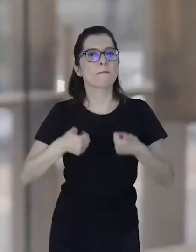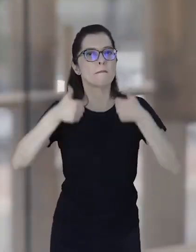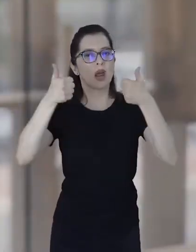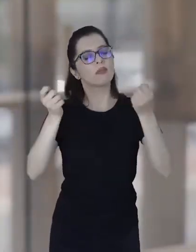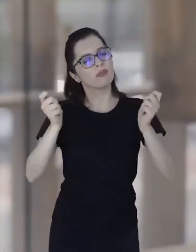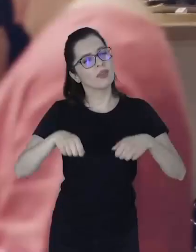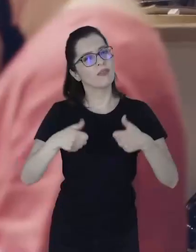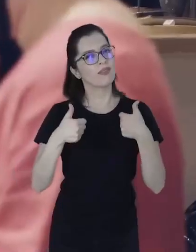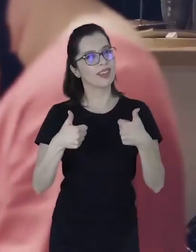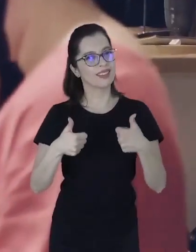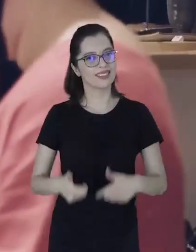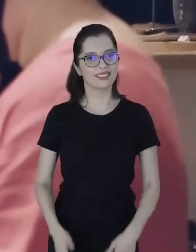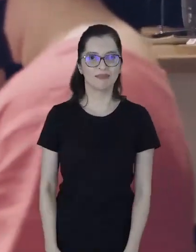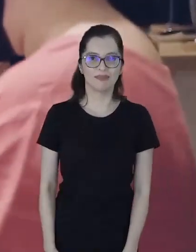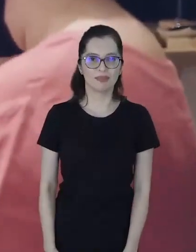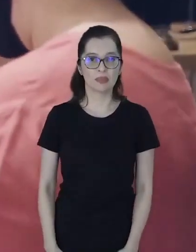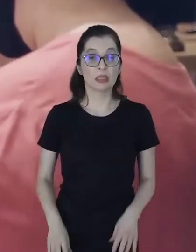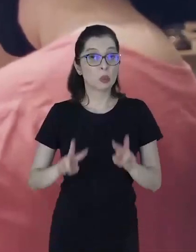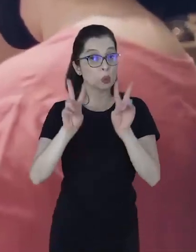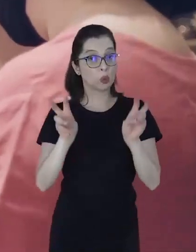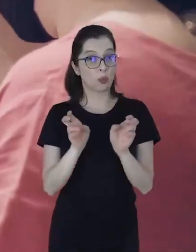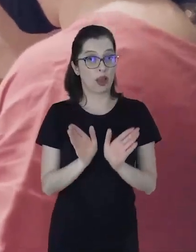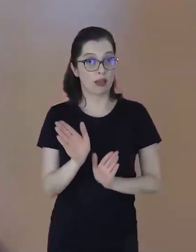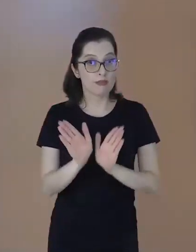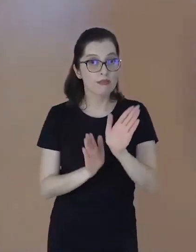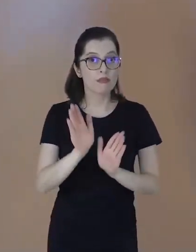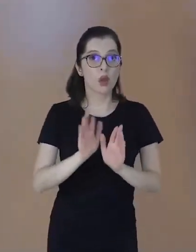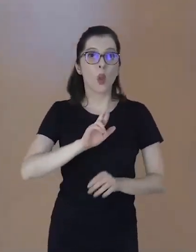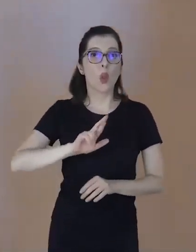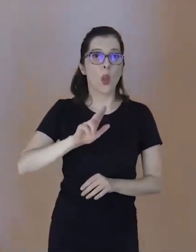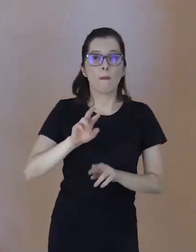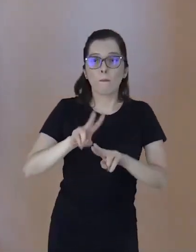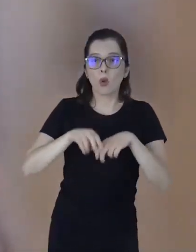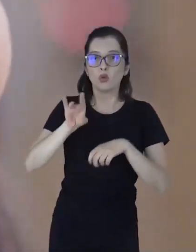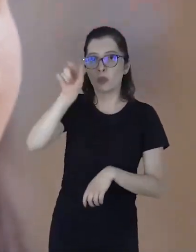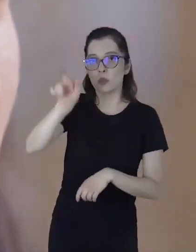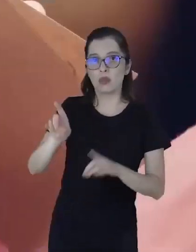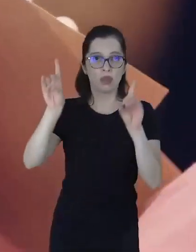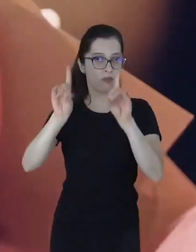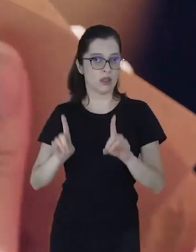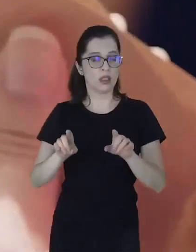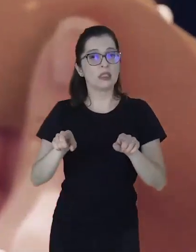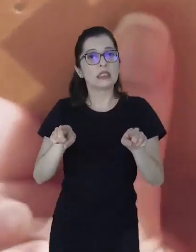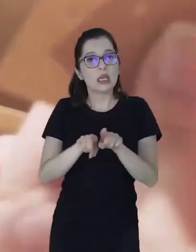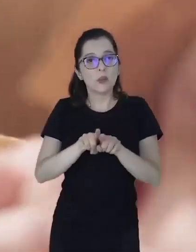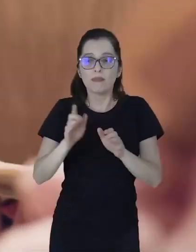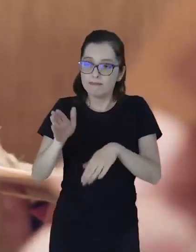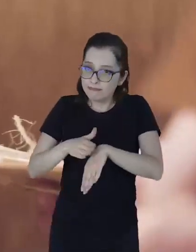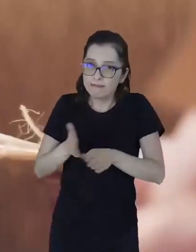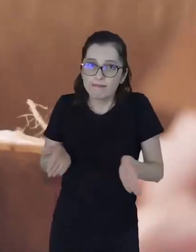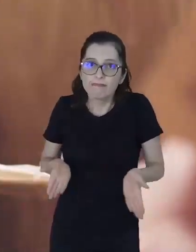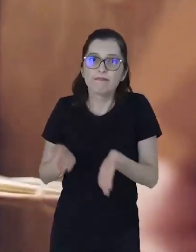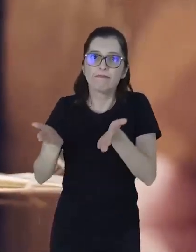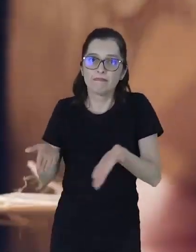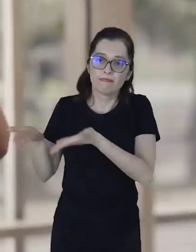e fazer para valer, né? O lance da acessibilidade não é fazer para pessoas com deficiência, é fazer com